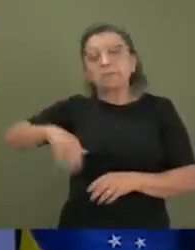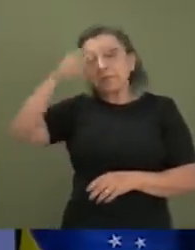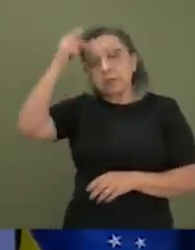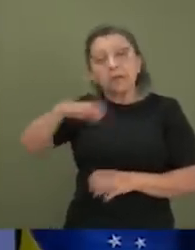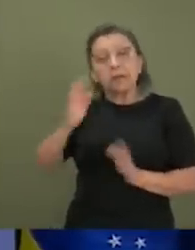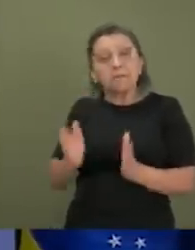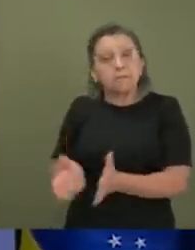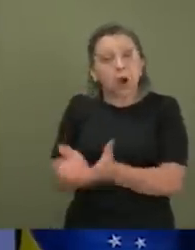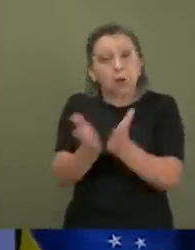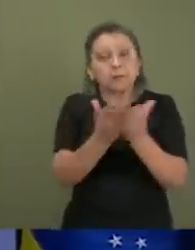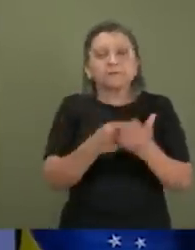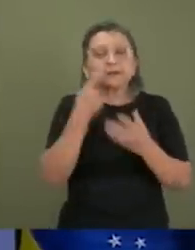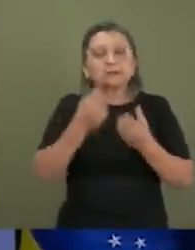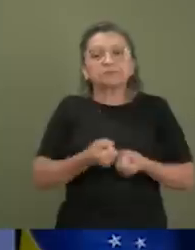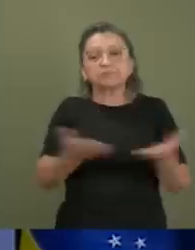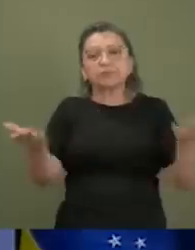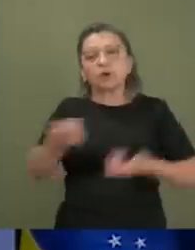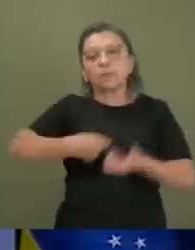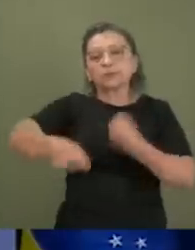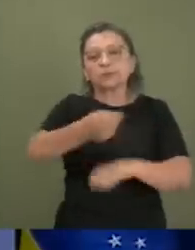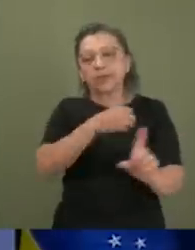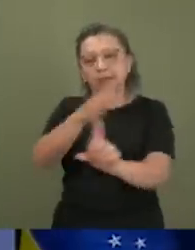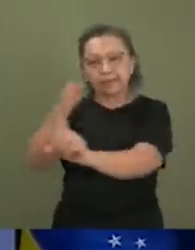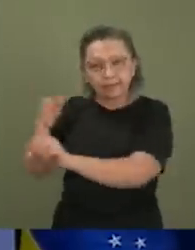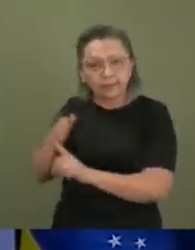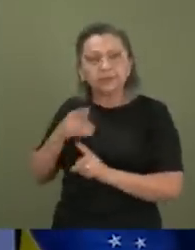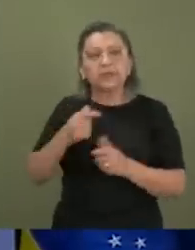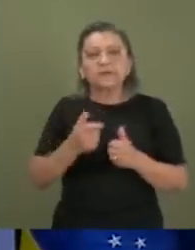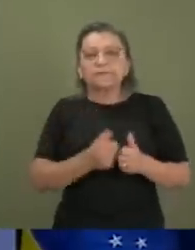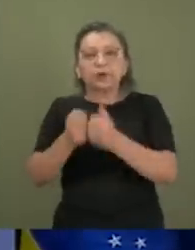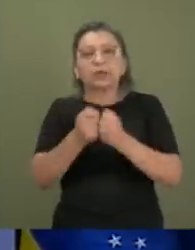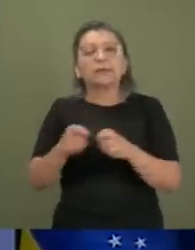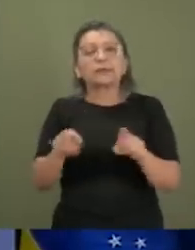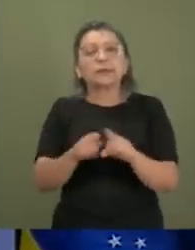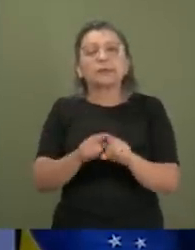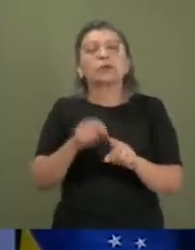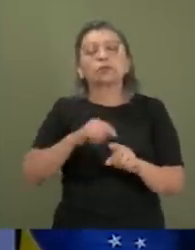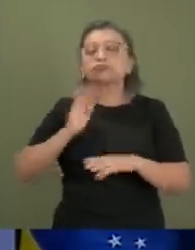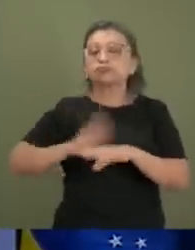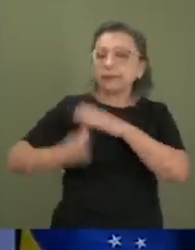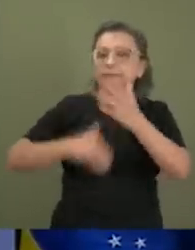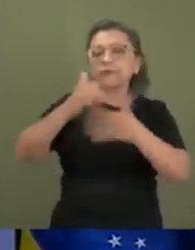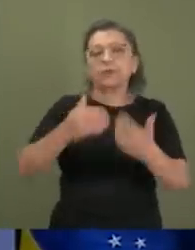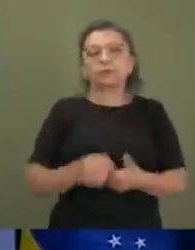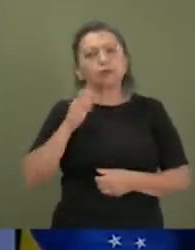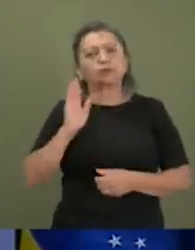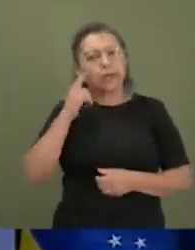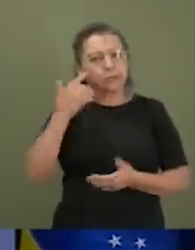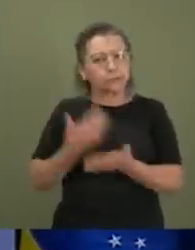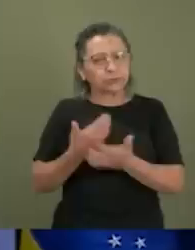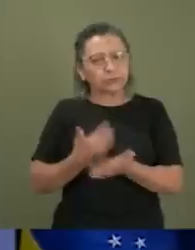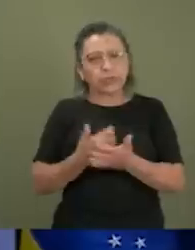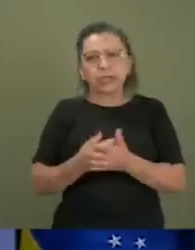quando a gente fala de distribuição e de comercialização direta na ponta de videogames e mesmo no desenvolvimento de games. Eu estudei